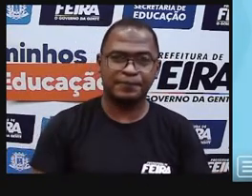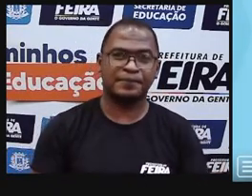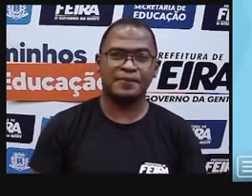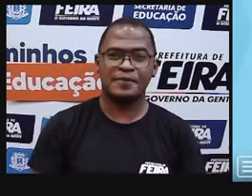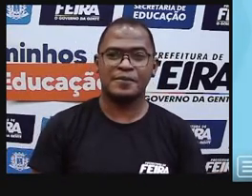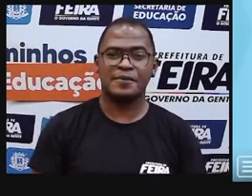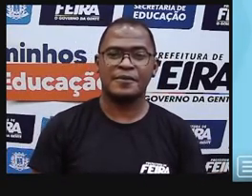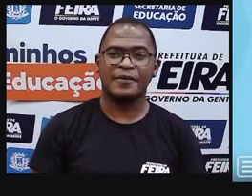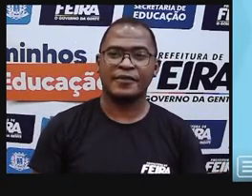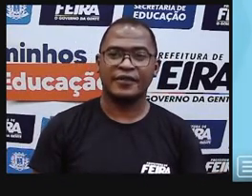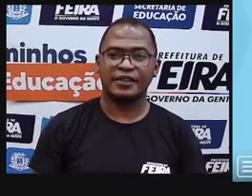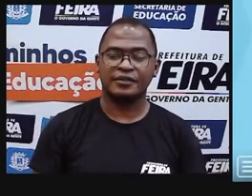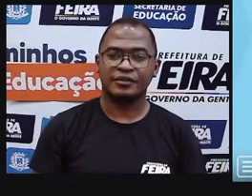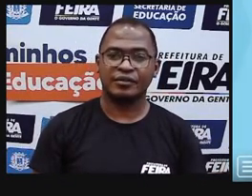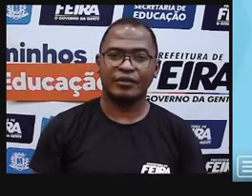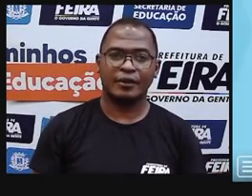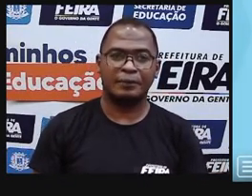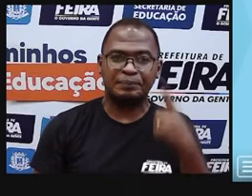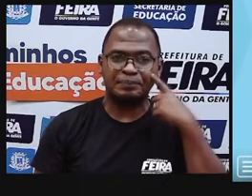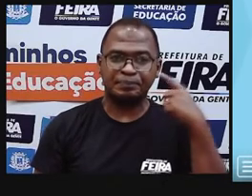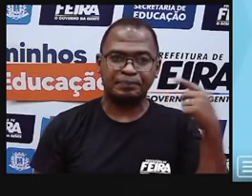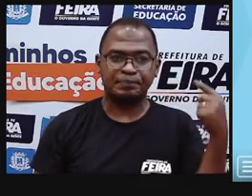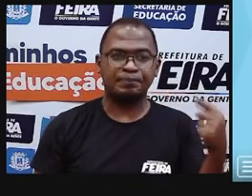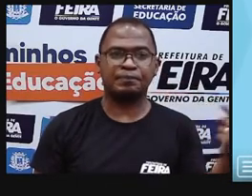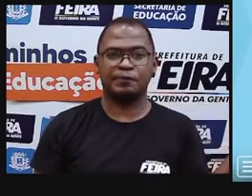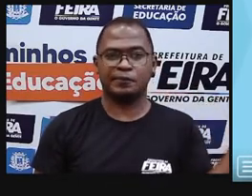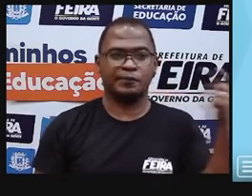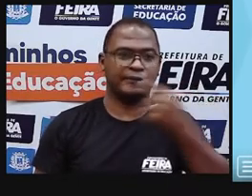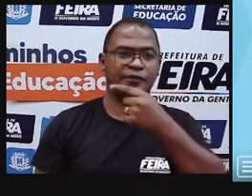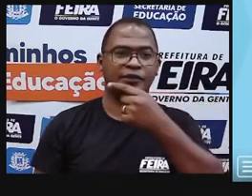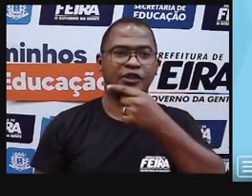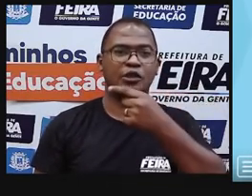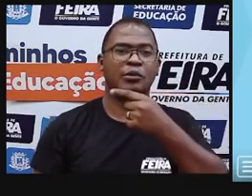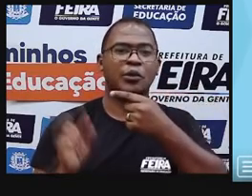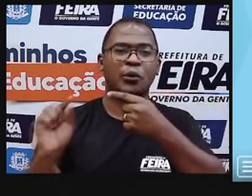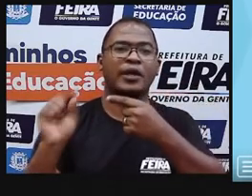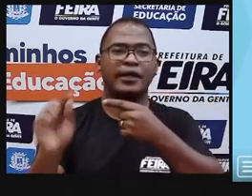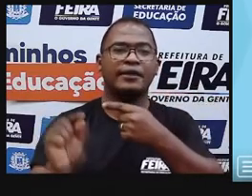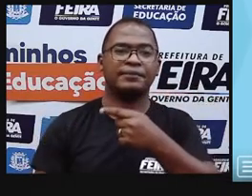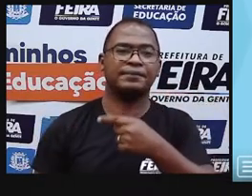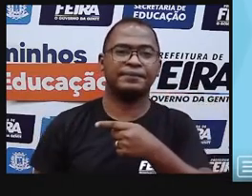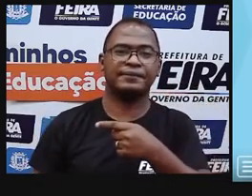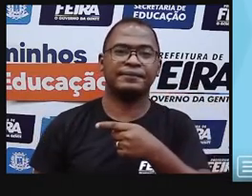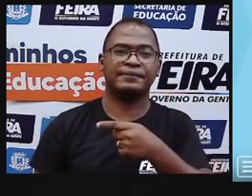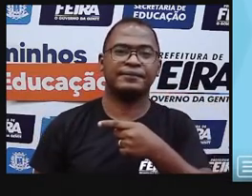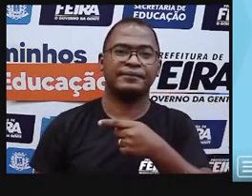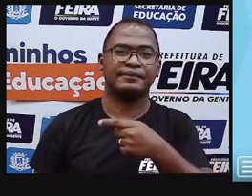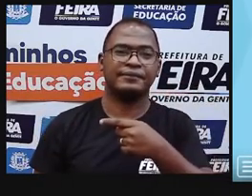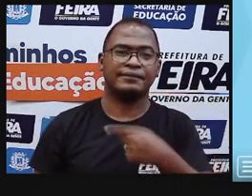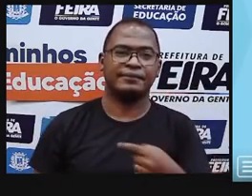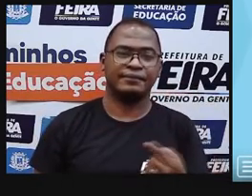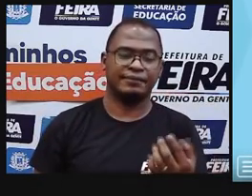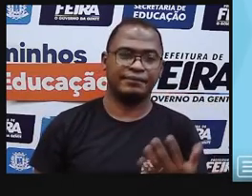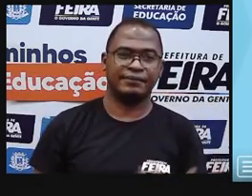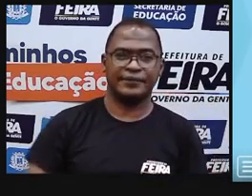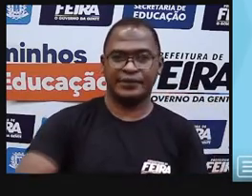Gente, que número é esse que eu estou mostrando para vocês, ó? Aqui nós temos o número 6